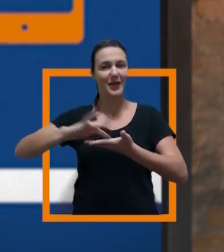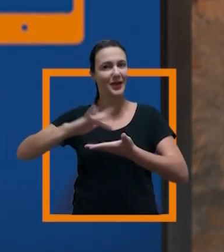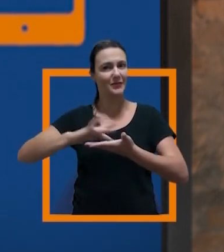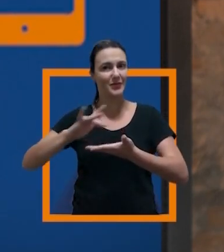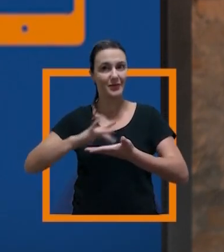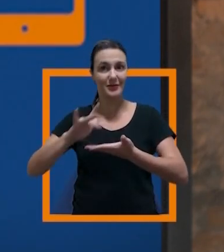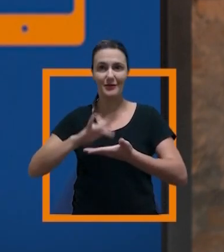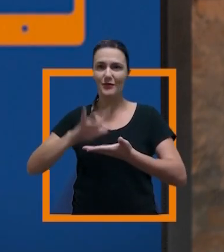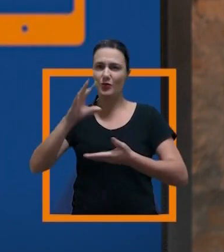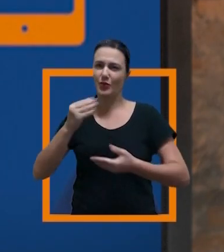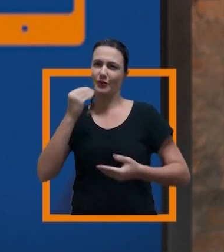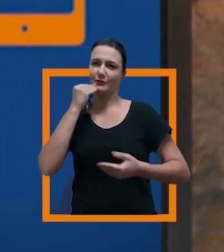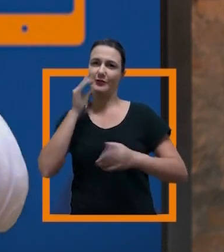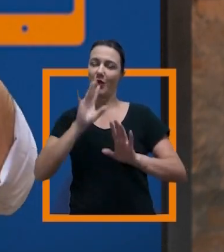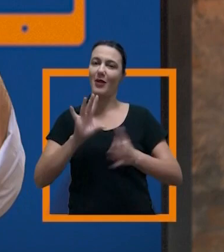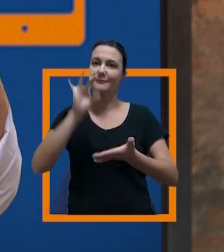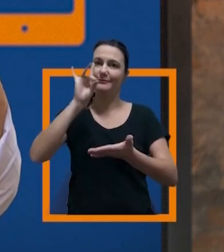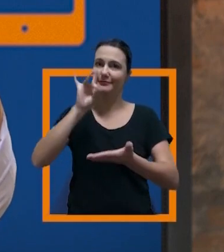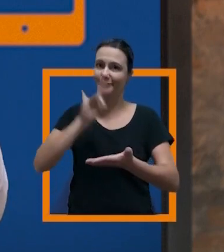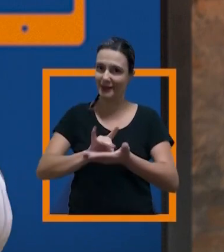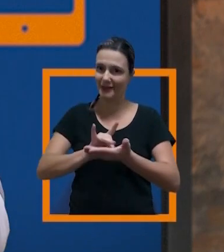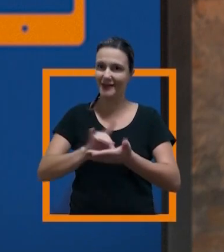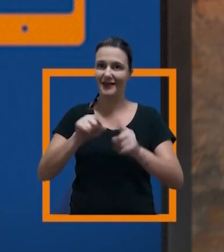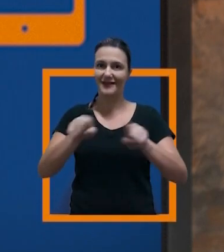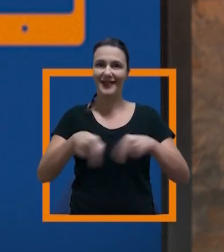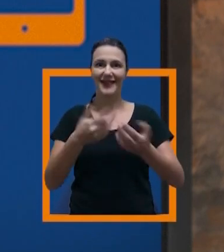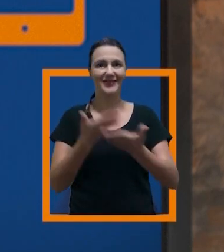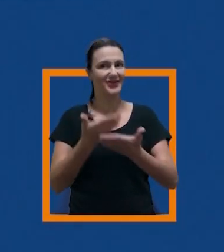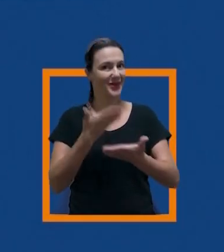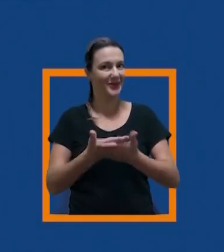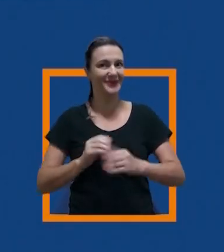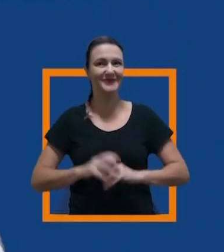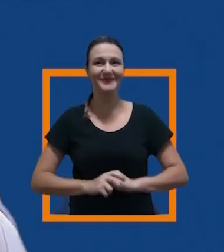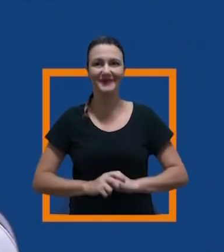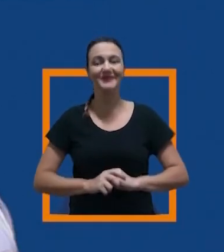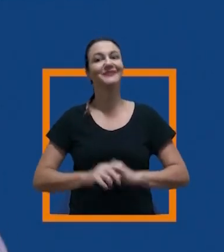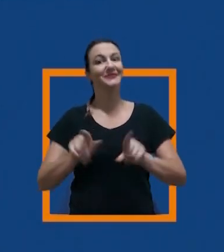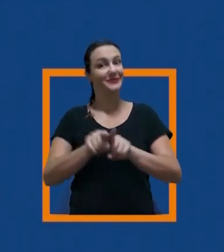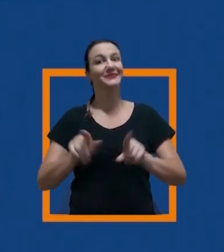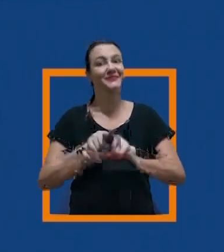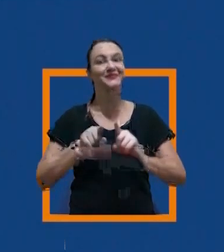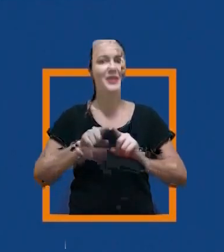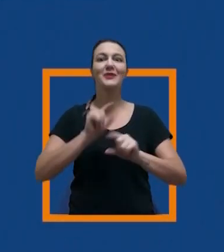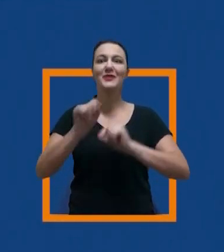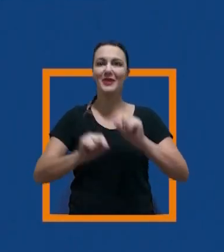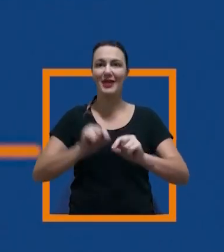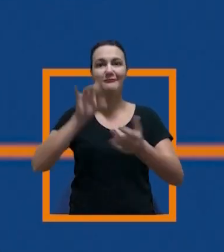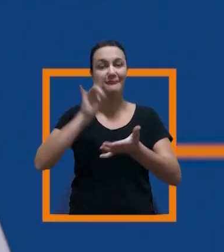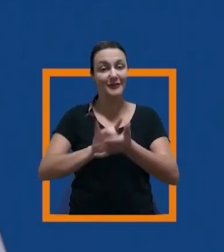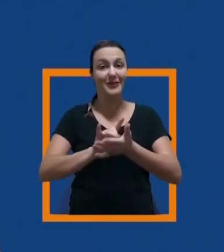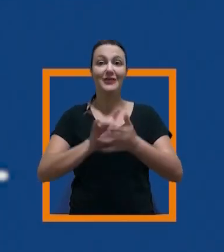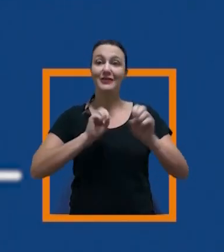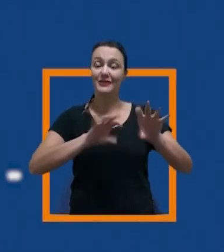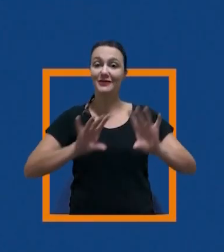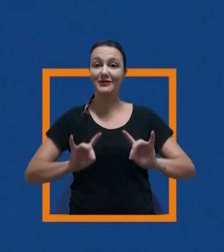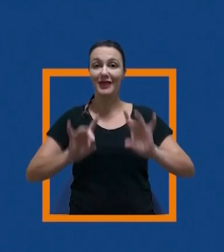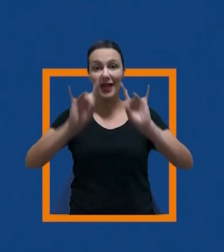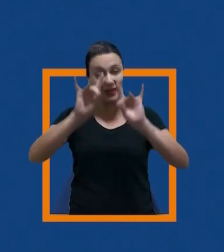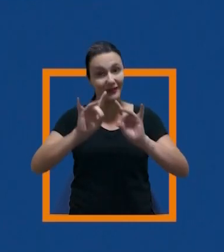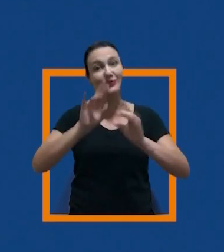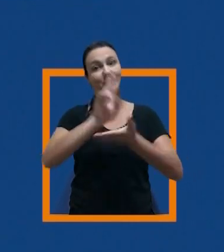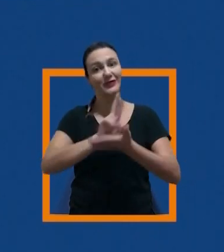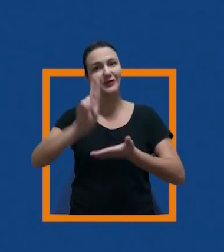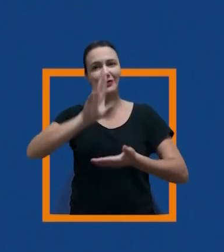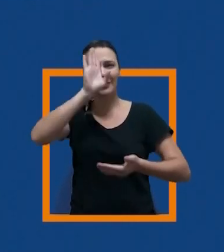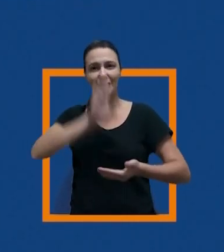não serão mais um privilégio, mas uma realidade na sala de aula. E que vai ainda garantir ensino técnico e universitário